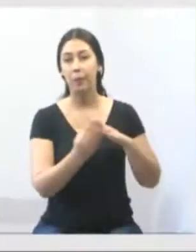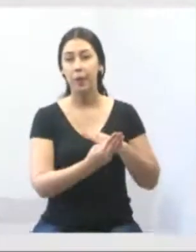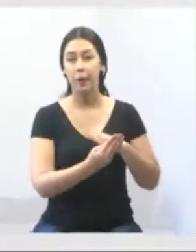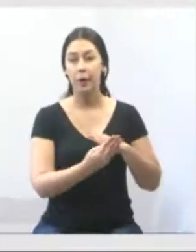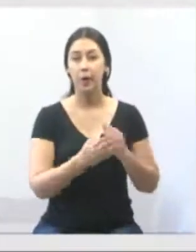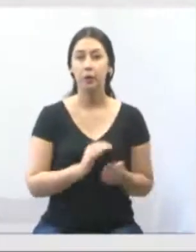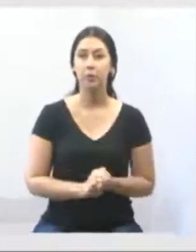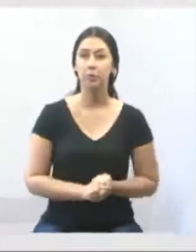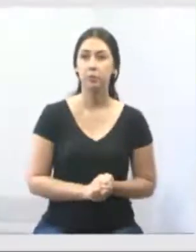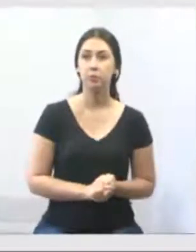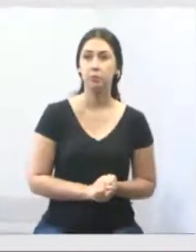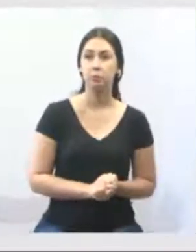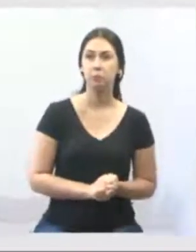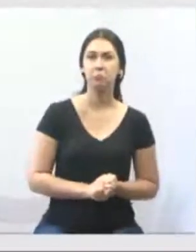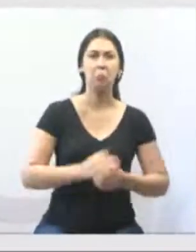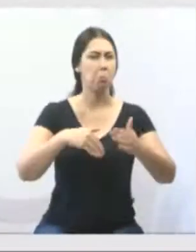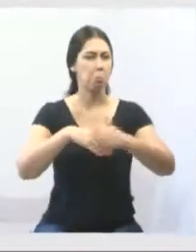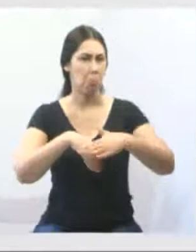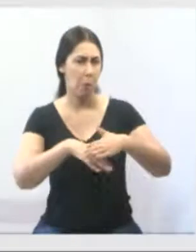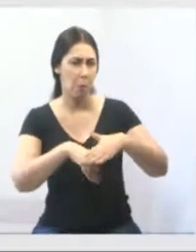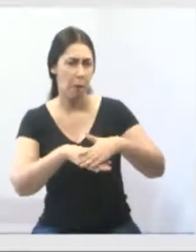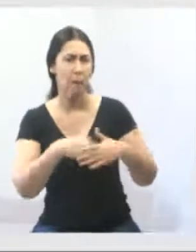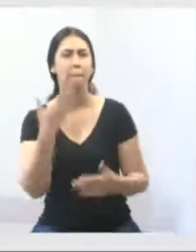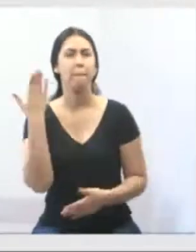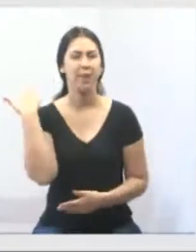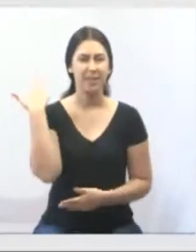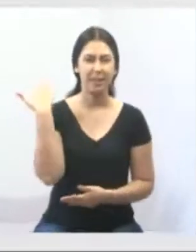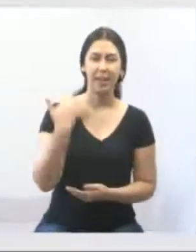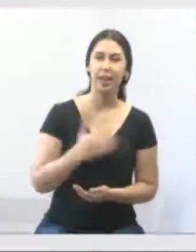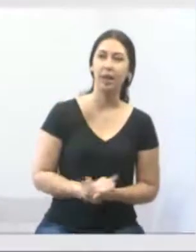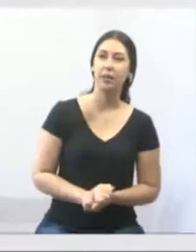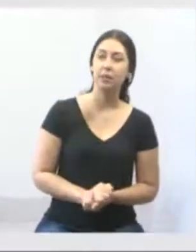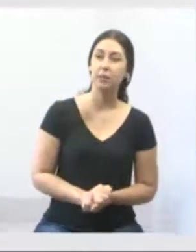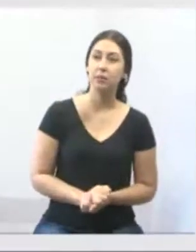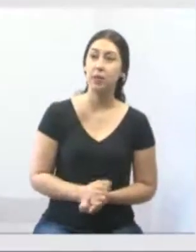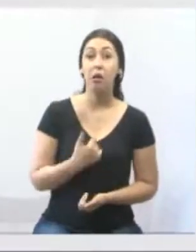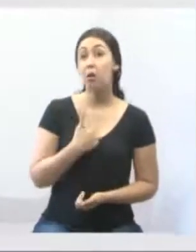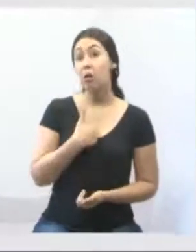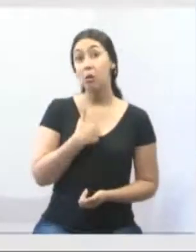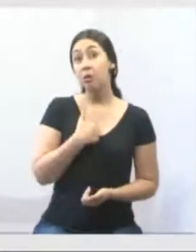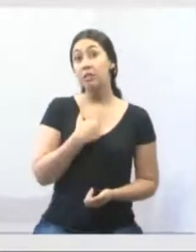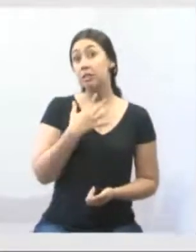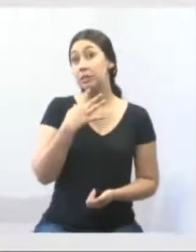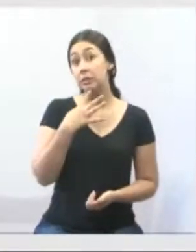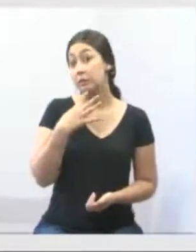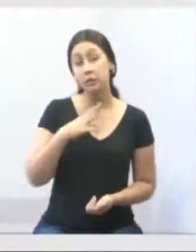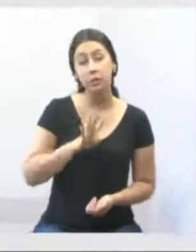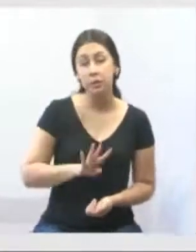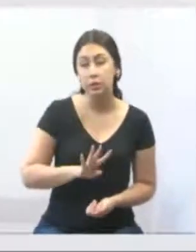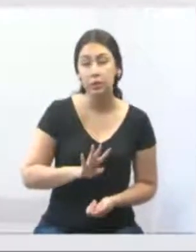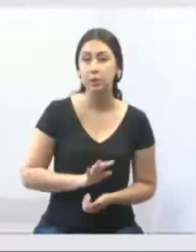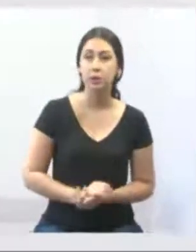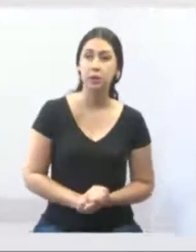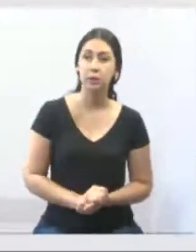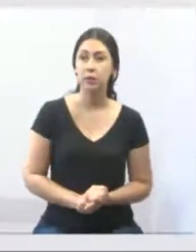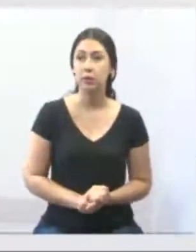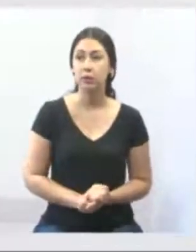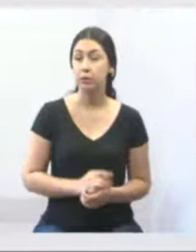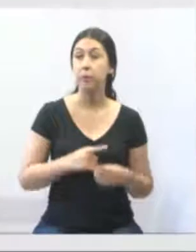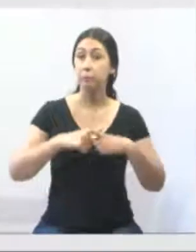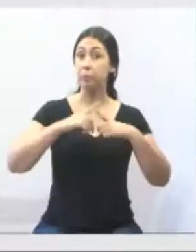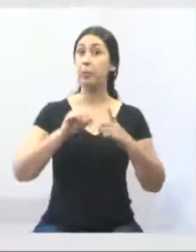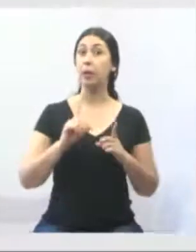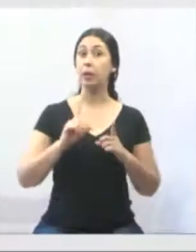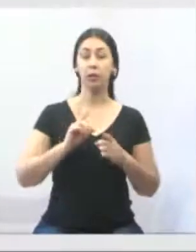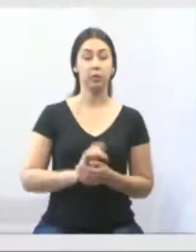jogou em vários times ali, né, Vaguinho? Vaguinho conheceu bastante ele, eu não tive felicidade de conhecê-lo, mas